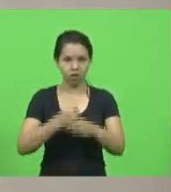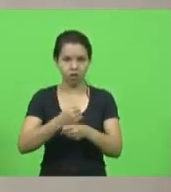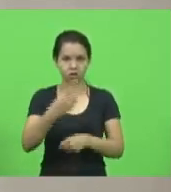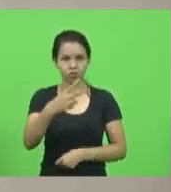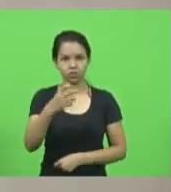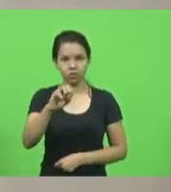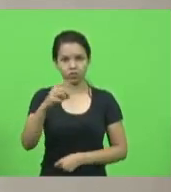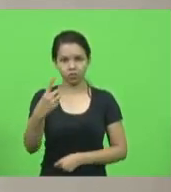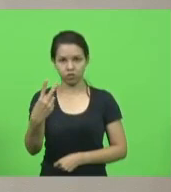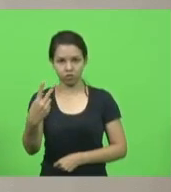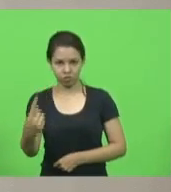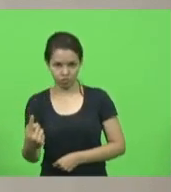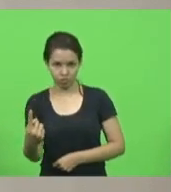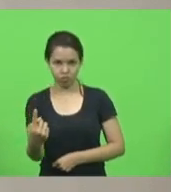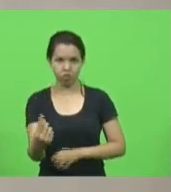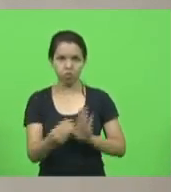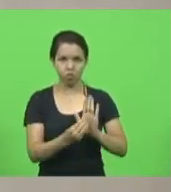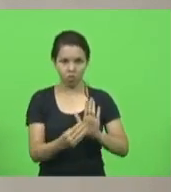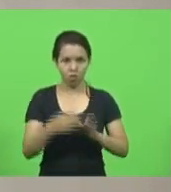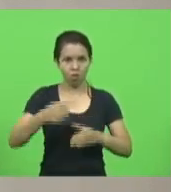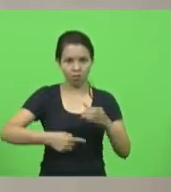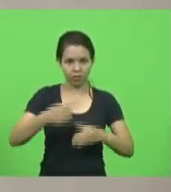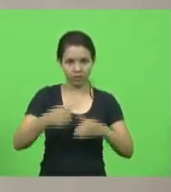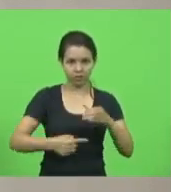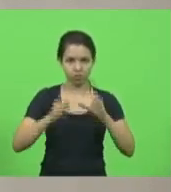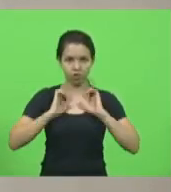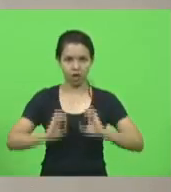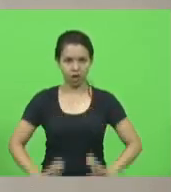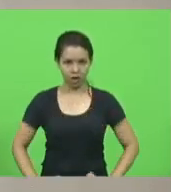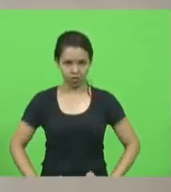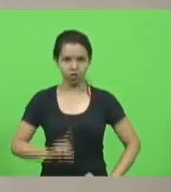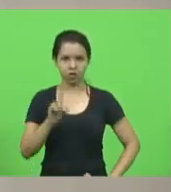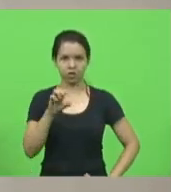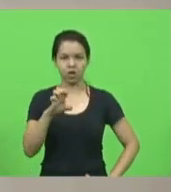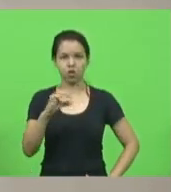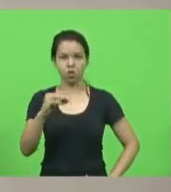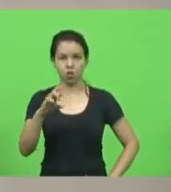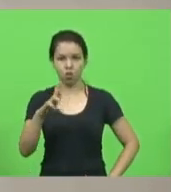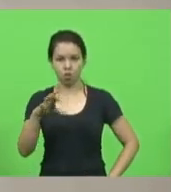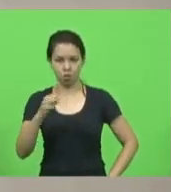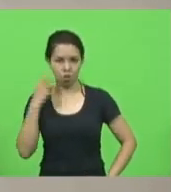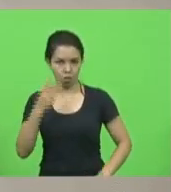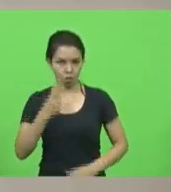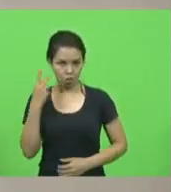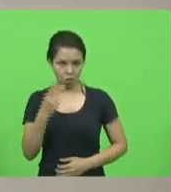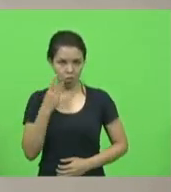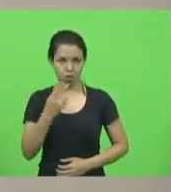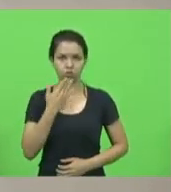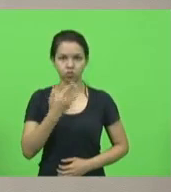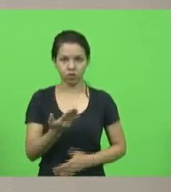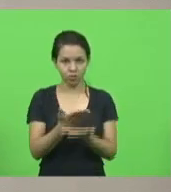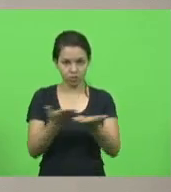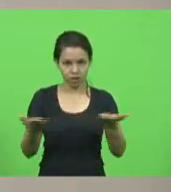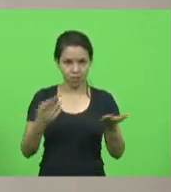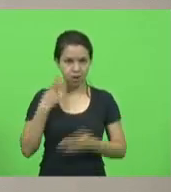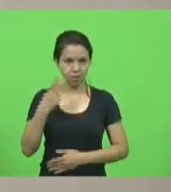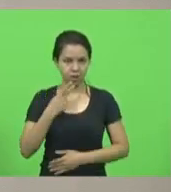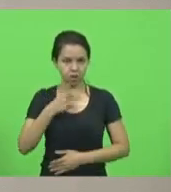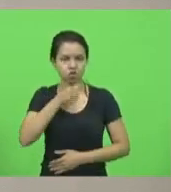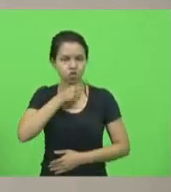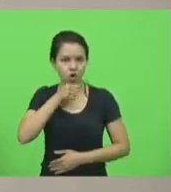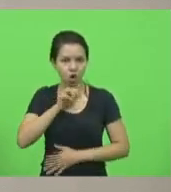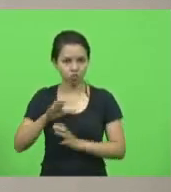que designa os membros da Comissão de Ética e de Coro Parlamentar, e solicita aos senhores parlamentares mais idosos,